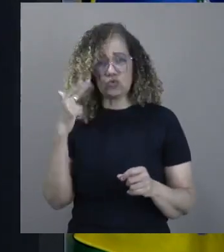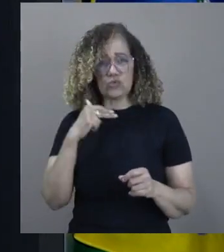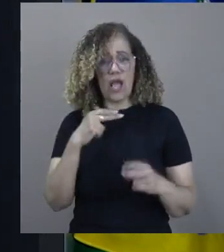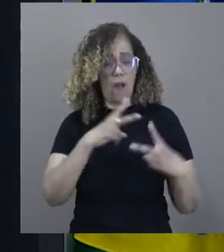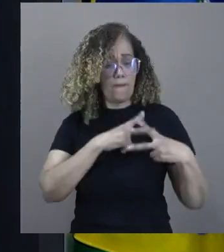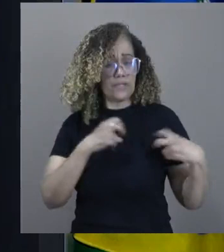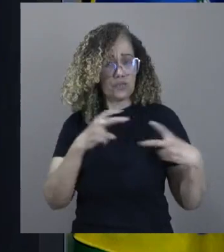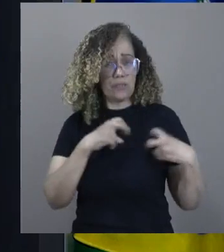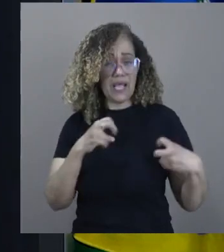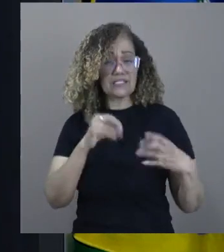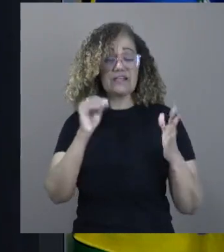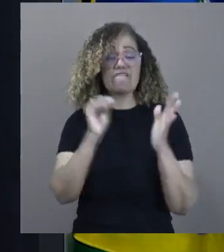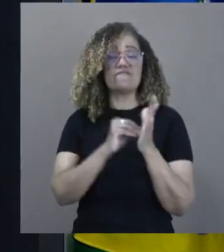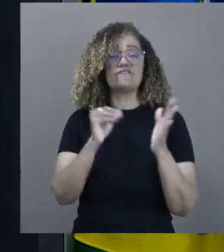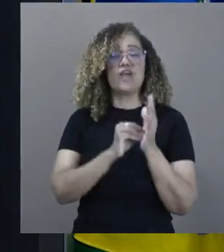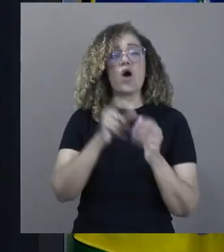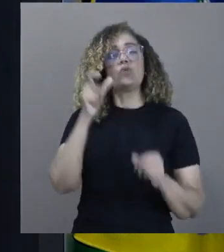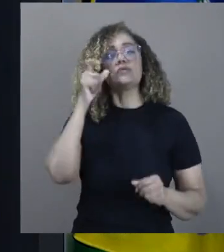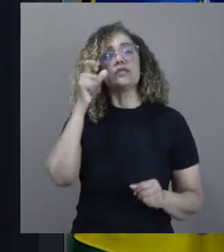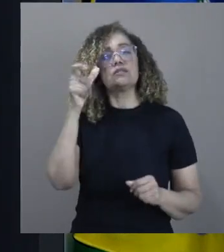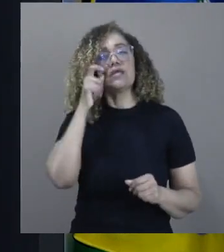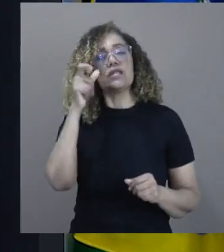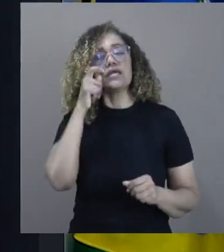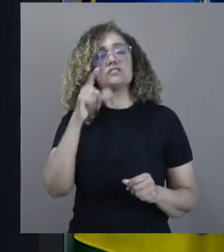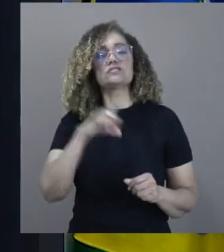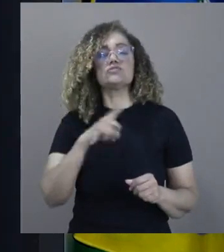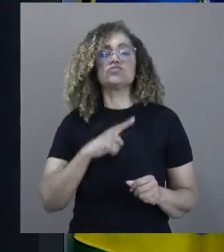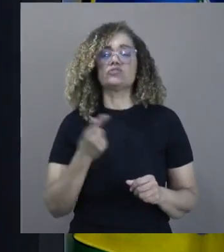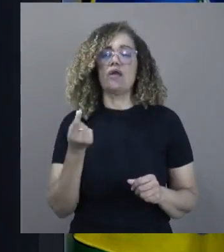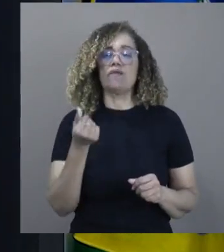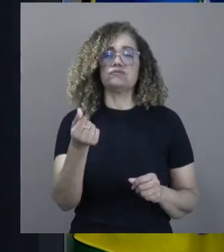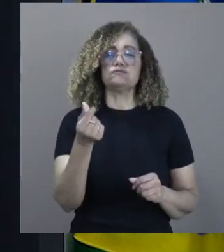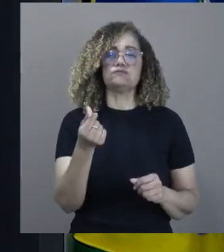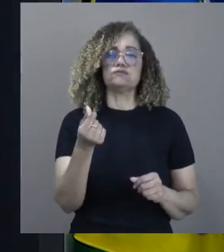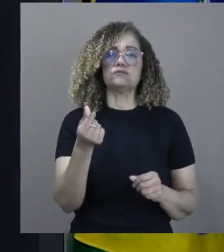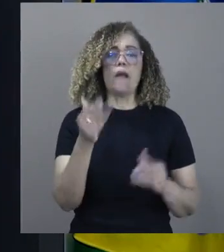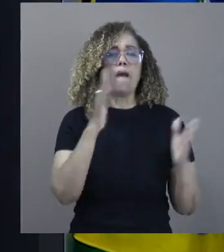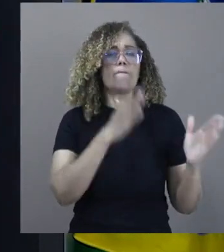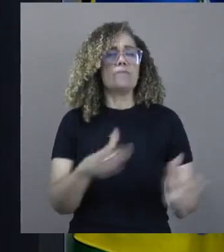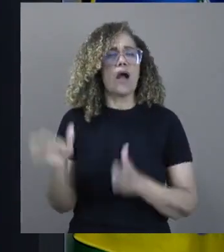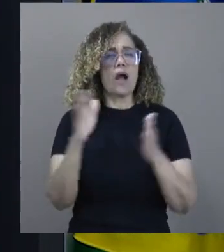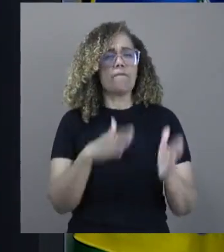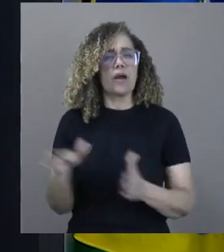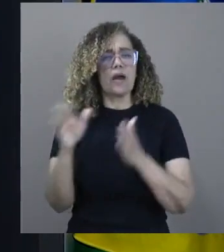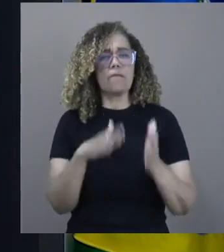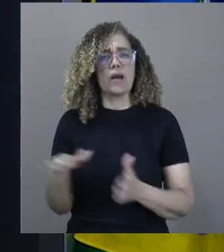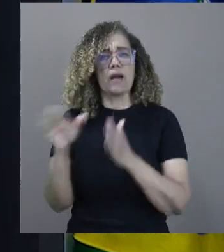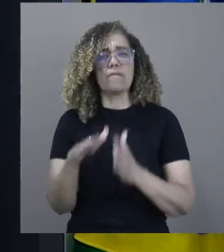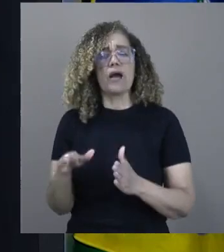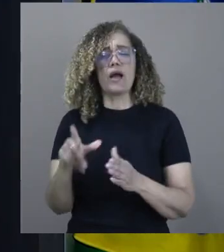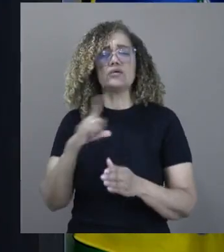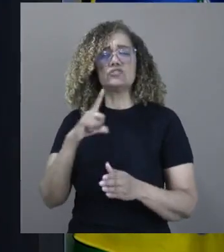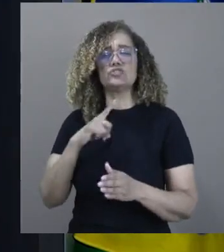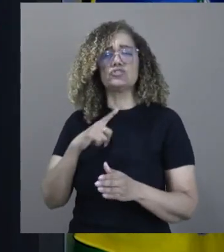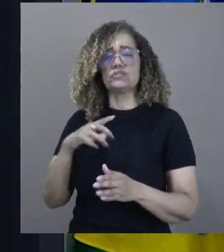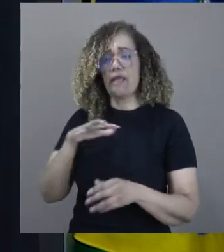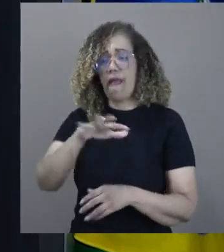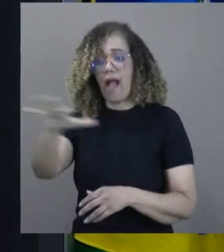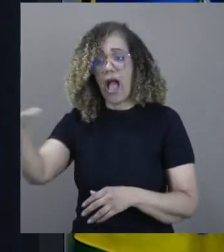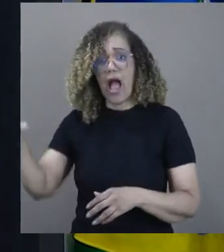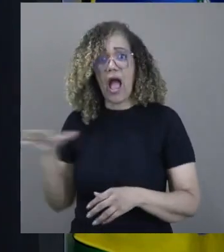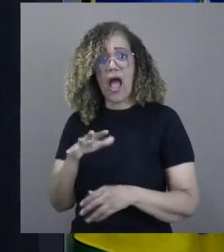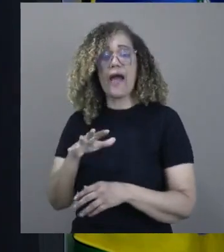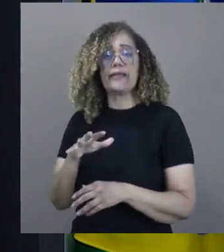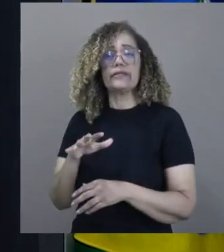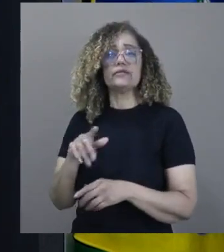a falta de interesse em promover o aumento expressivo da produção nacional para atender o mercado doméstico, mantém a